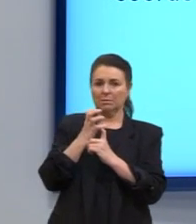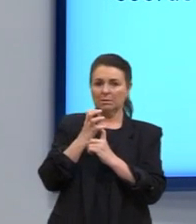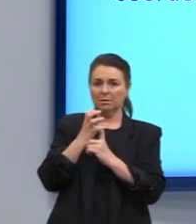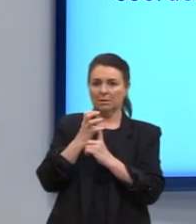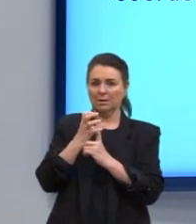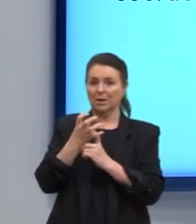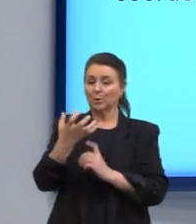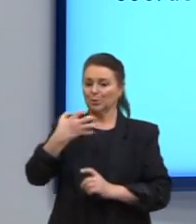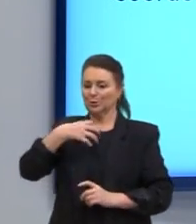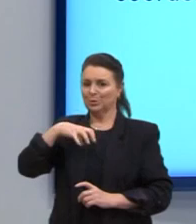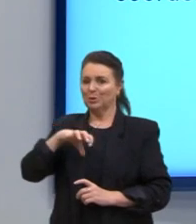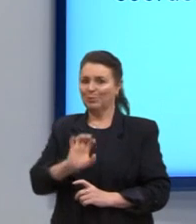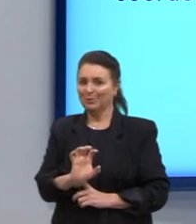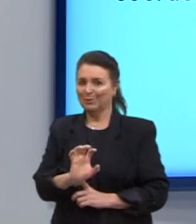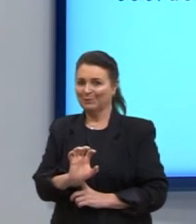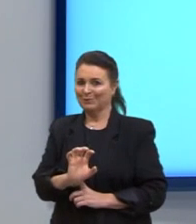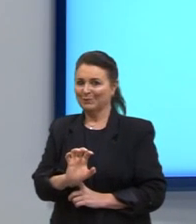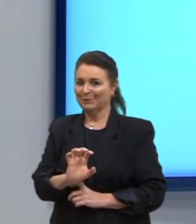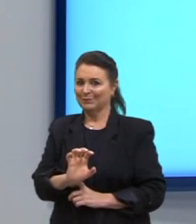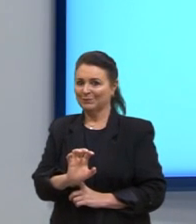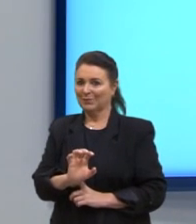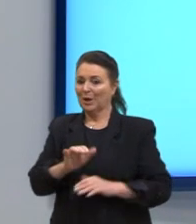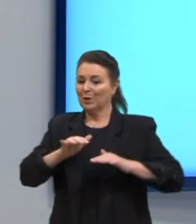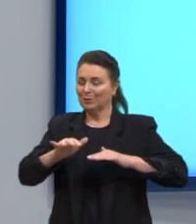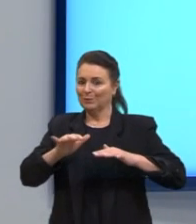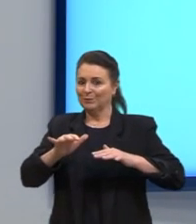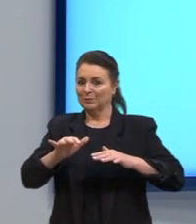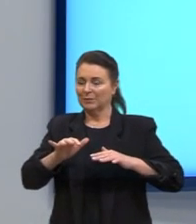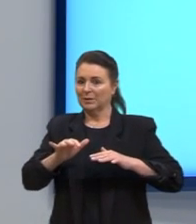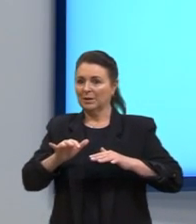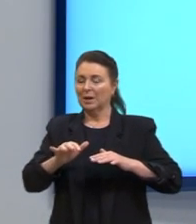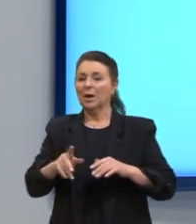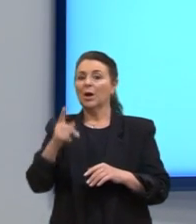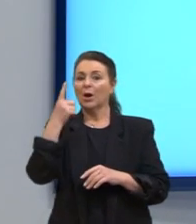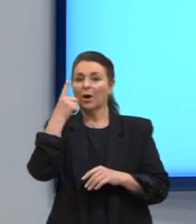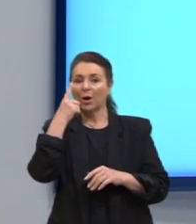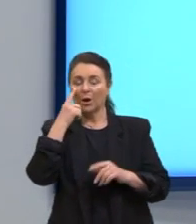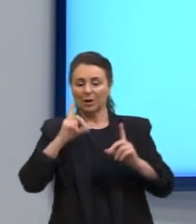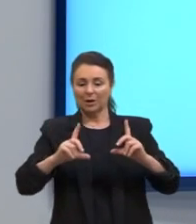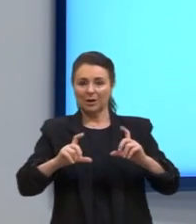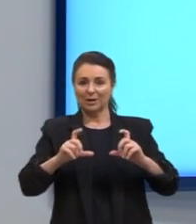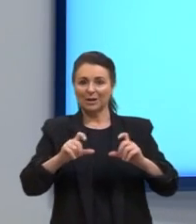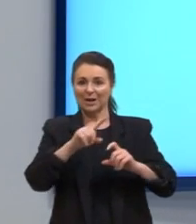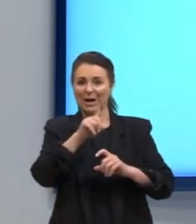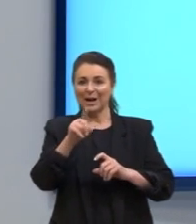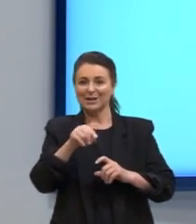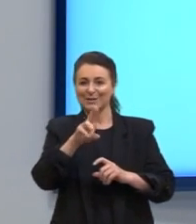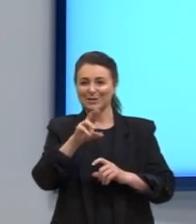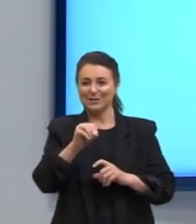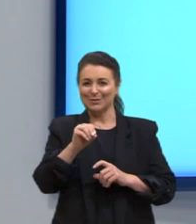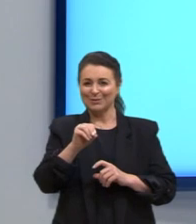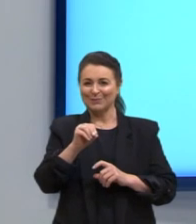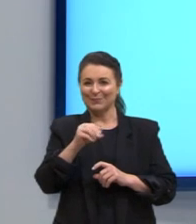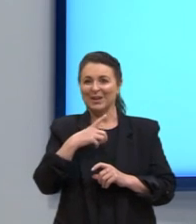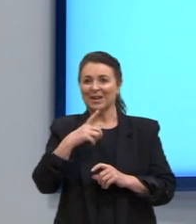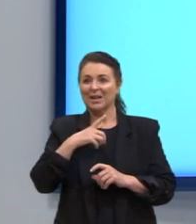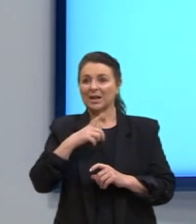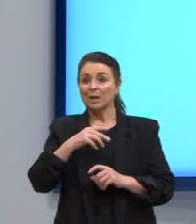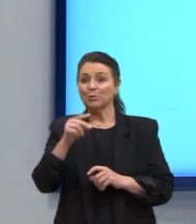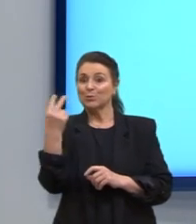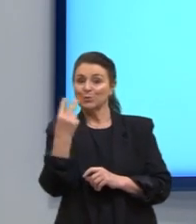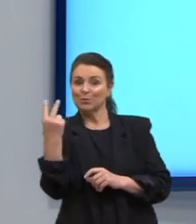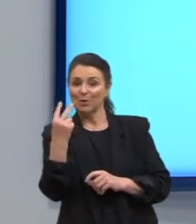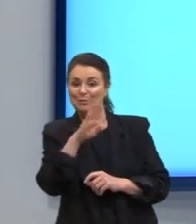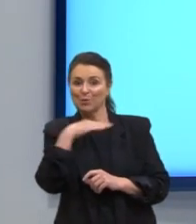oposicionistas. e aqui, para terminar, eu deixo uma imagem de Zuzu Angel e Stuart Angel que foram mortos